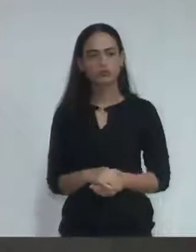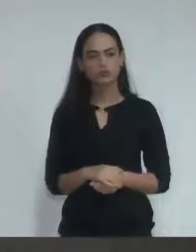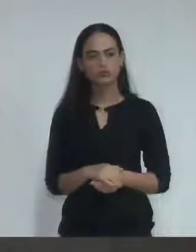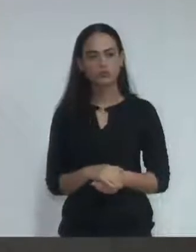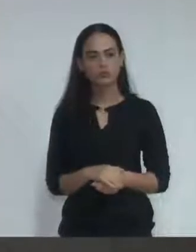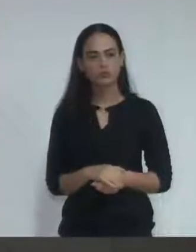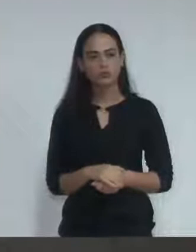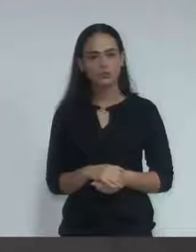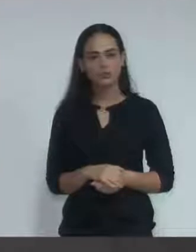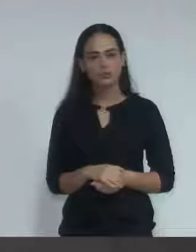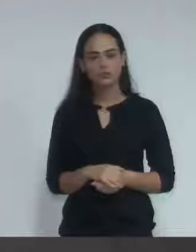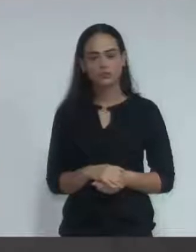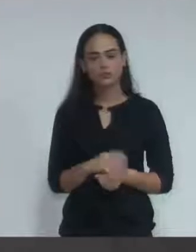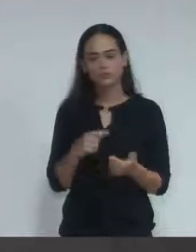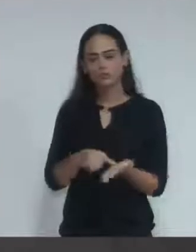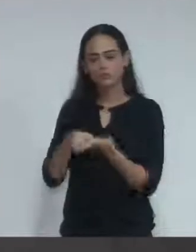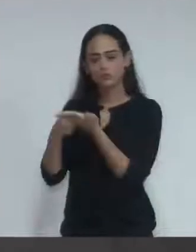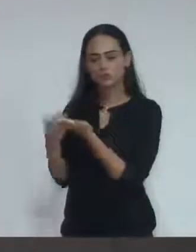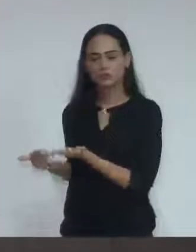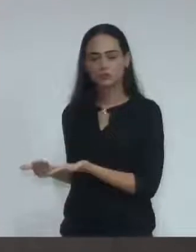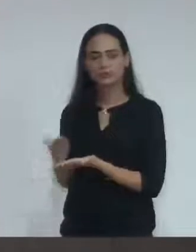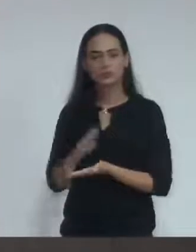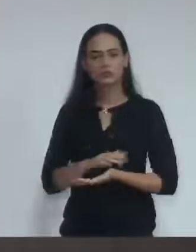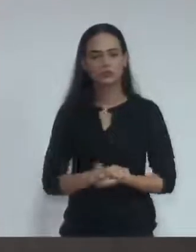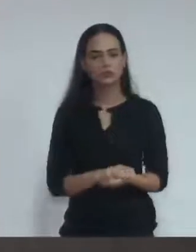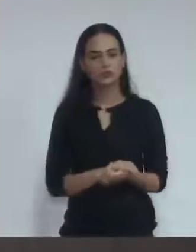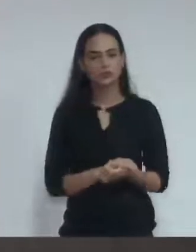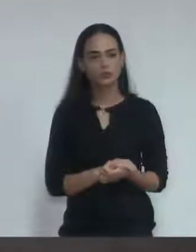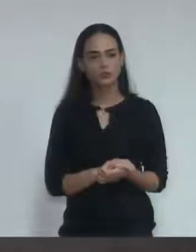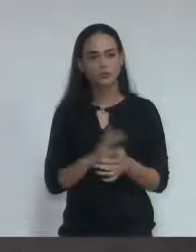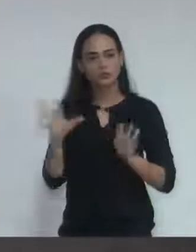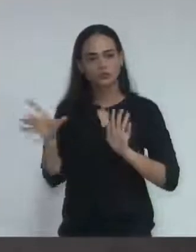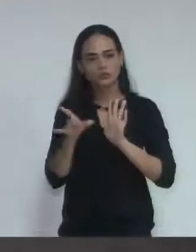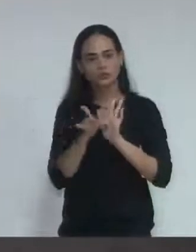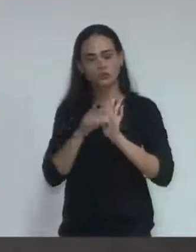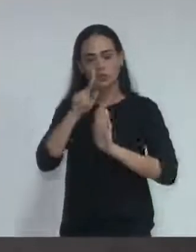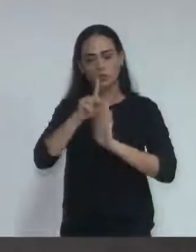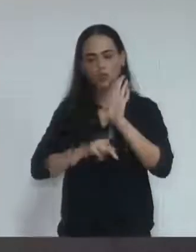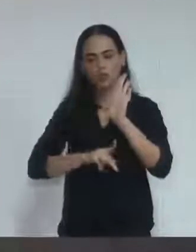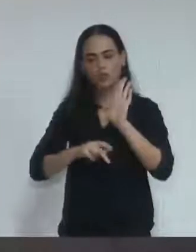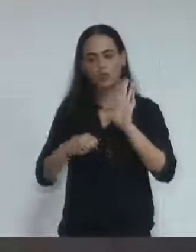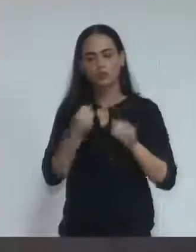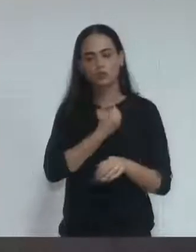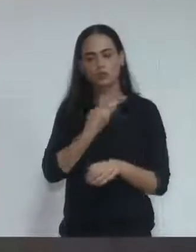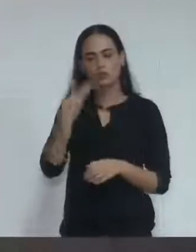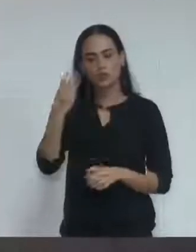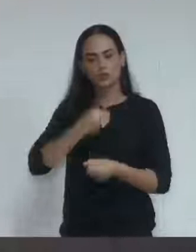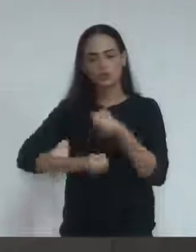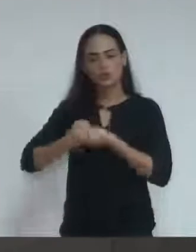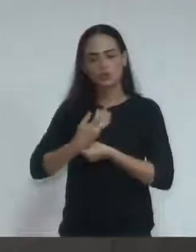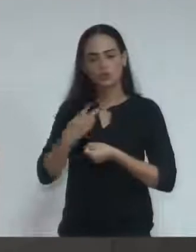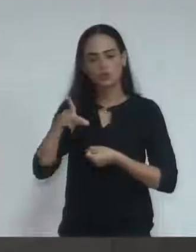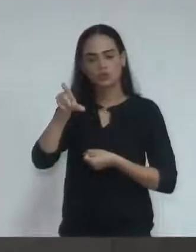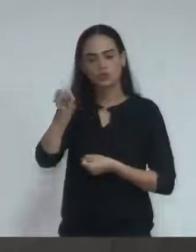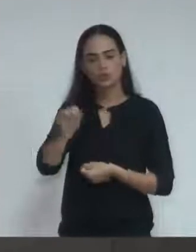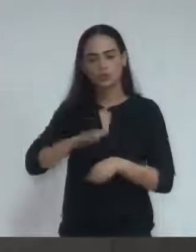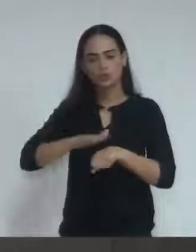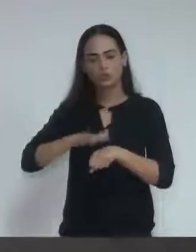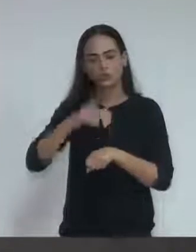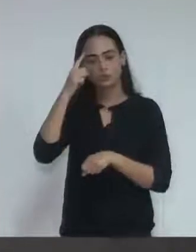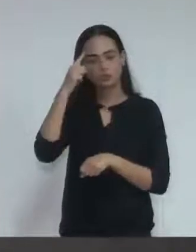presente sessão. Emenda modificativa número 2 ao projeto de lei número 3 de 2018, autoria do vereador Marcos Ferraz.